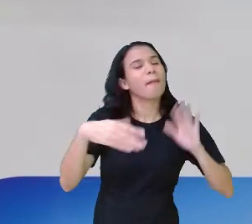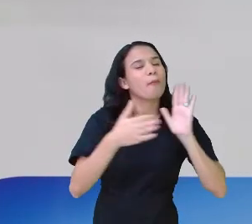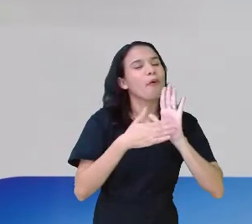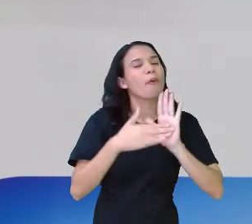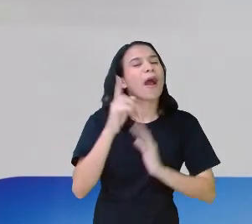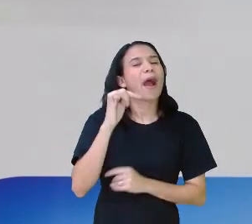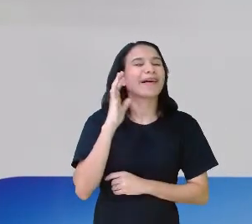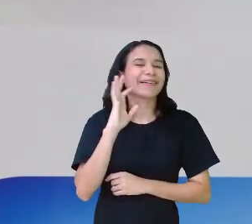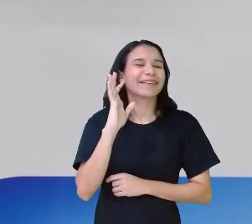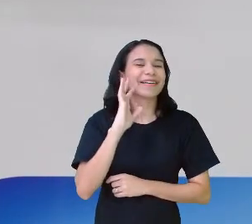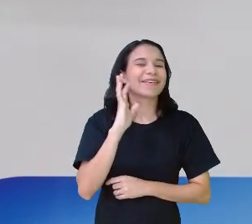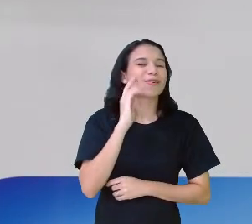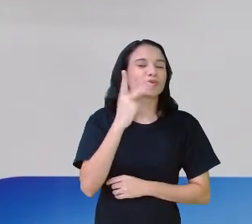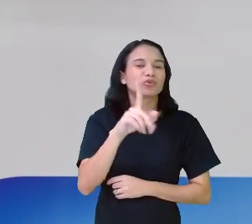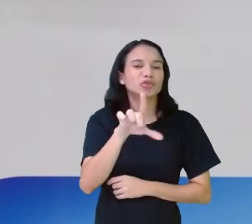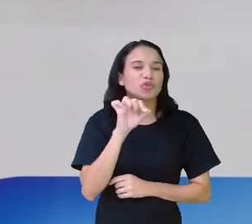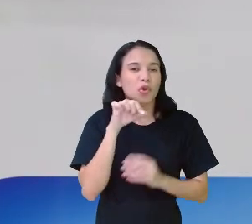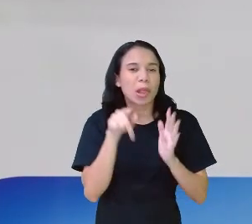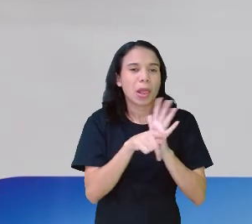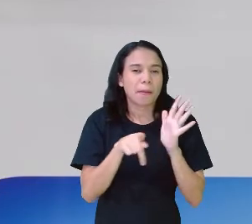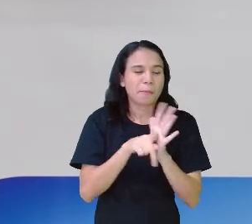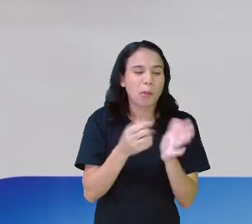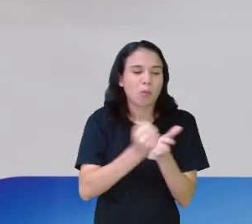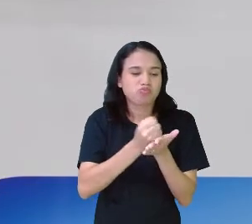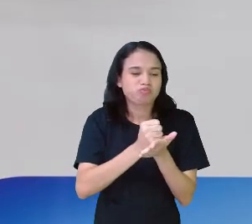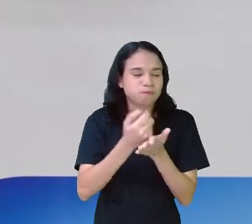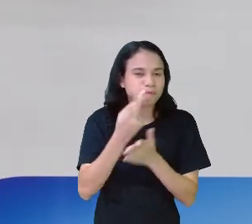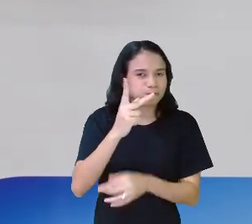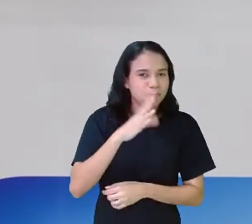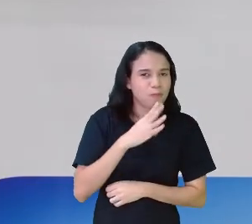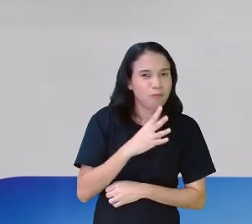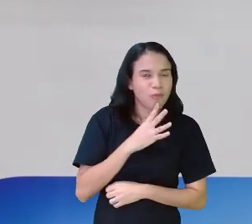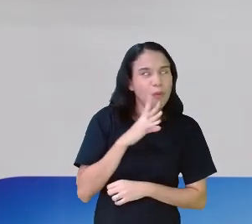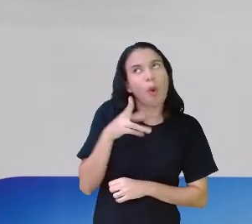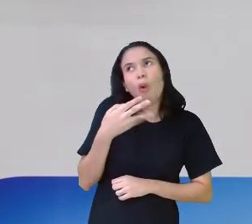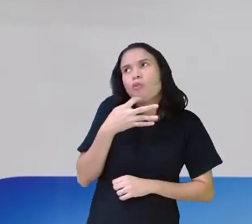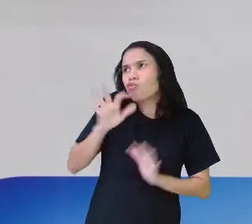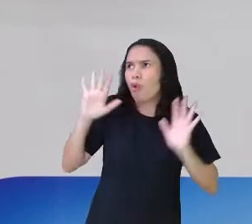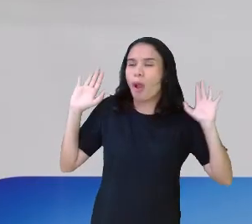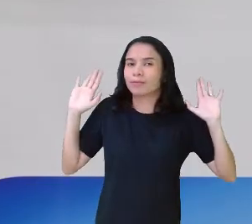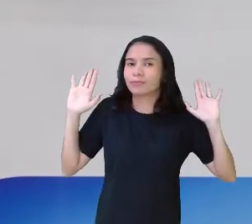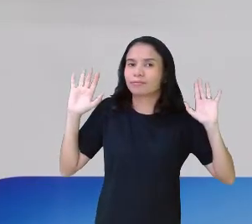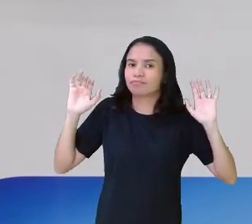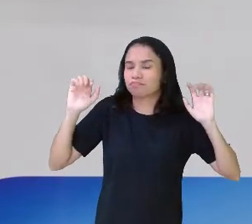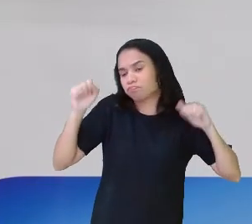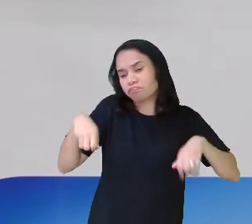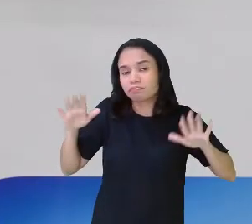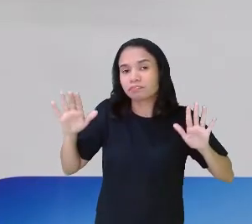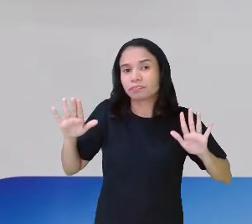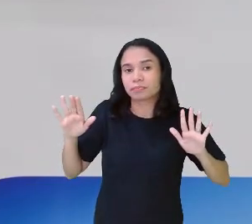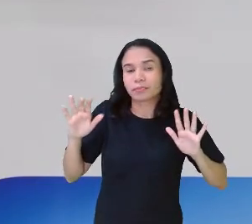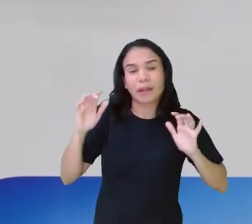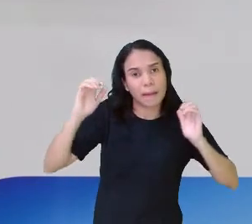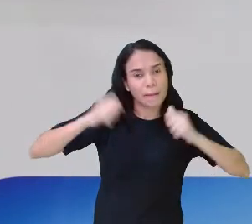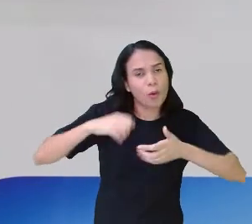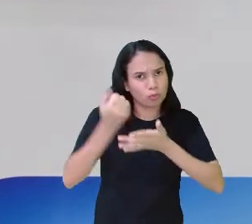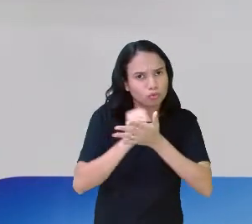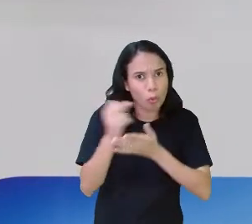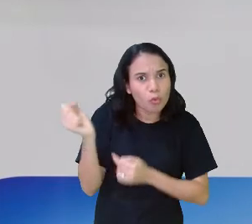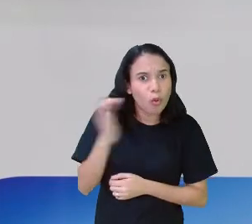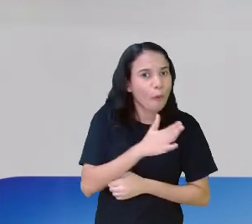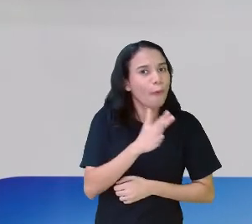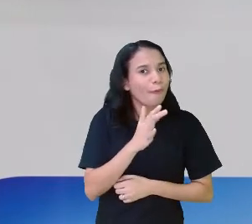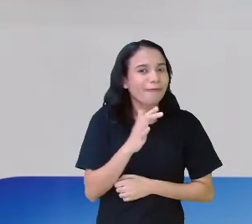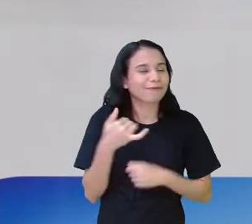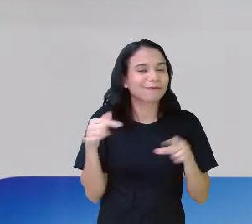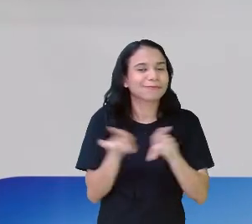bacana, é legal. Você vai escolher um jogo que você conhece. Ou até quem não conhece. Pode ficar assim. Pode ser um jogo novo? Pode.